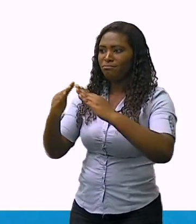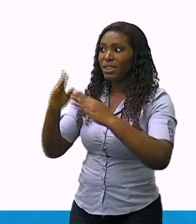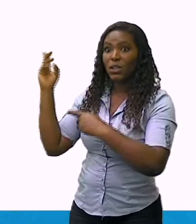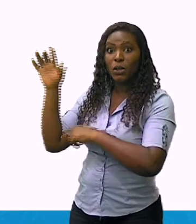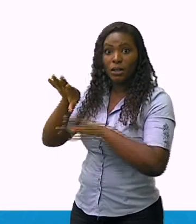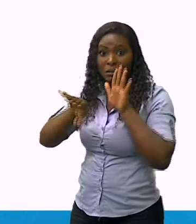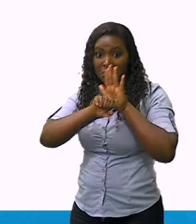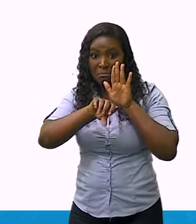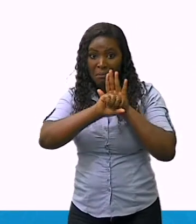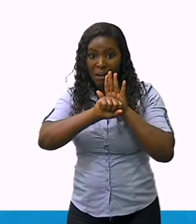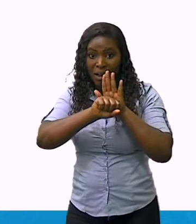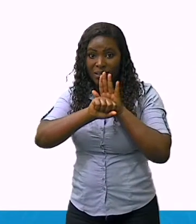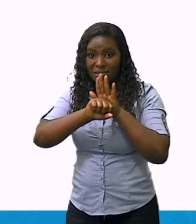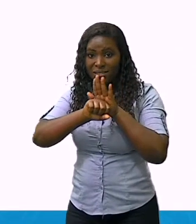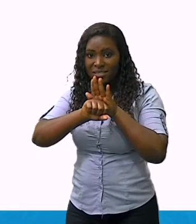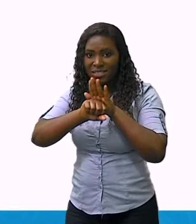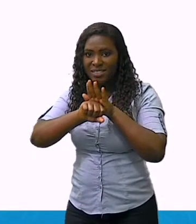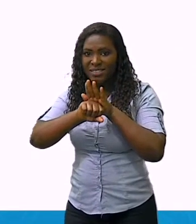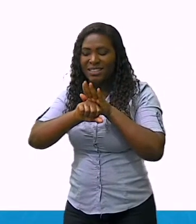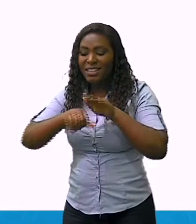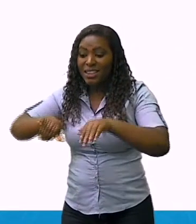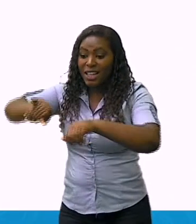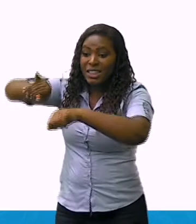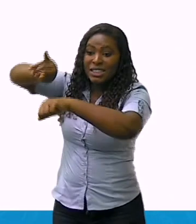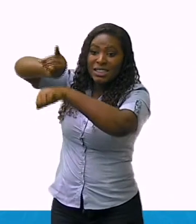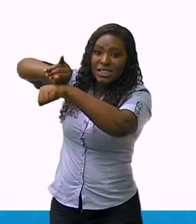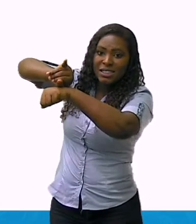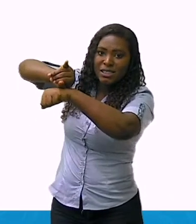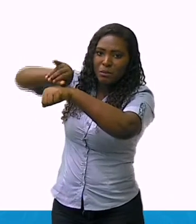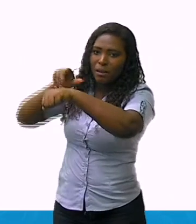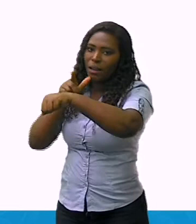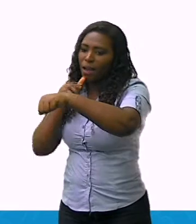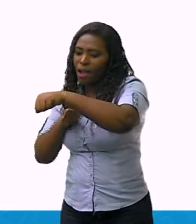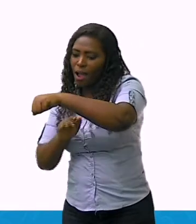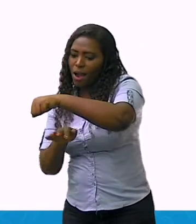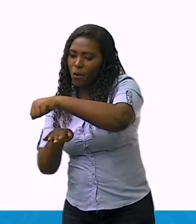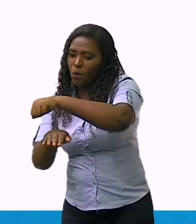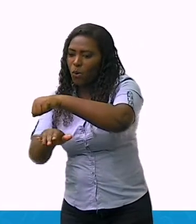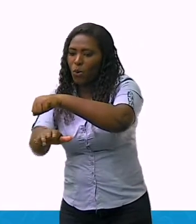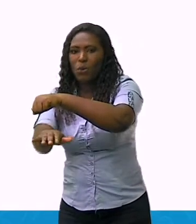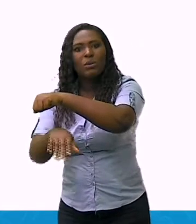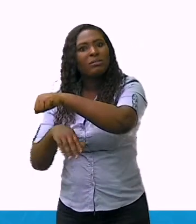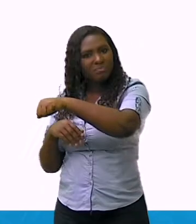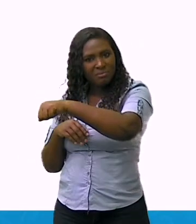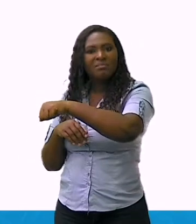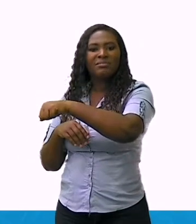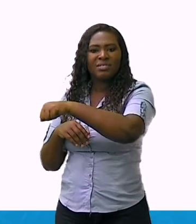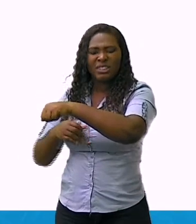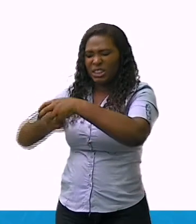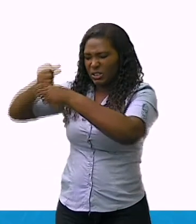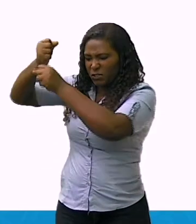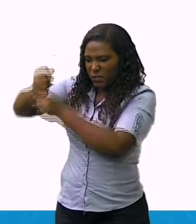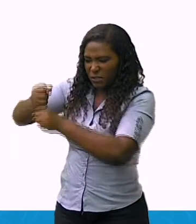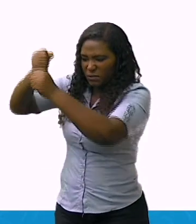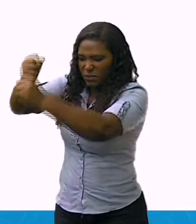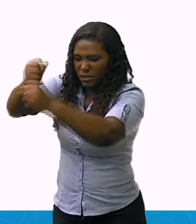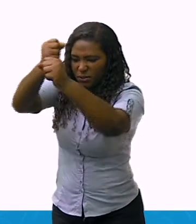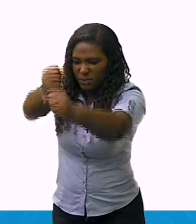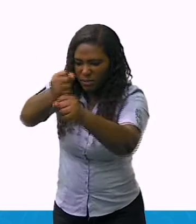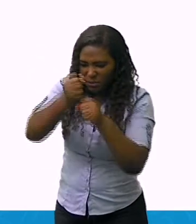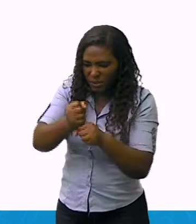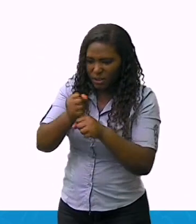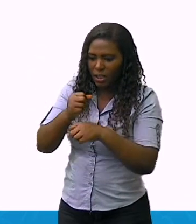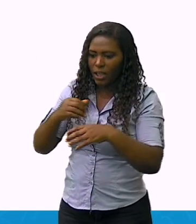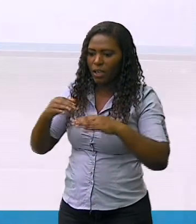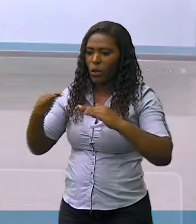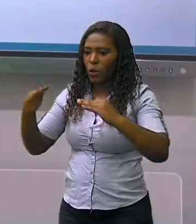imagem, que é sustentada, estão sobre estacas e localizam-se muito próximo às margens